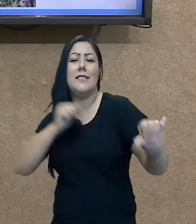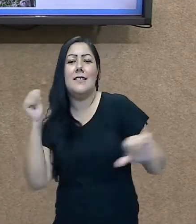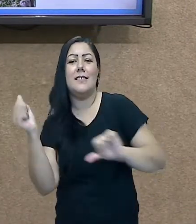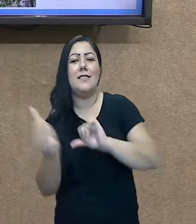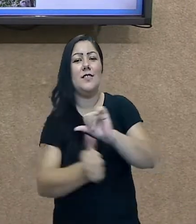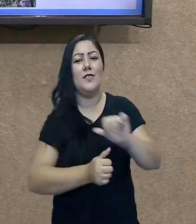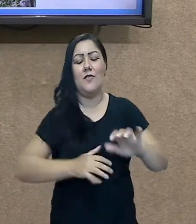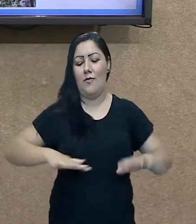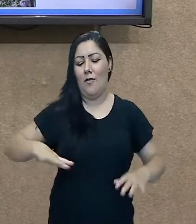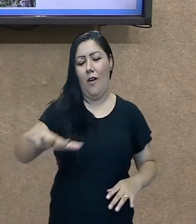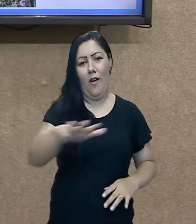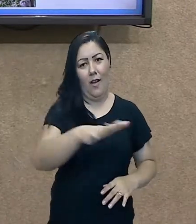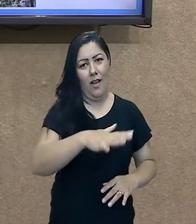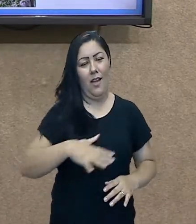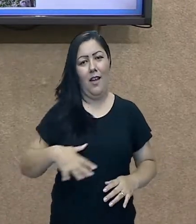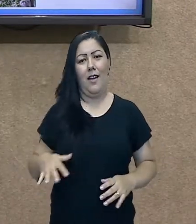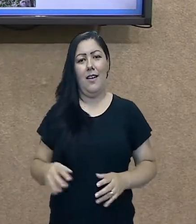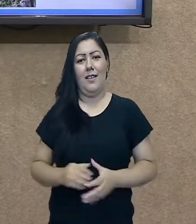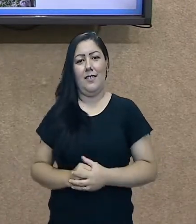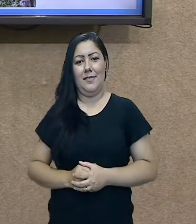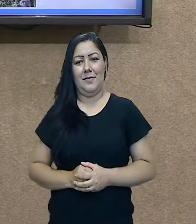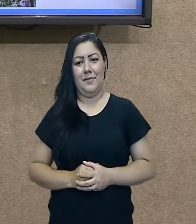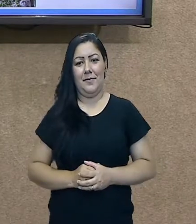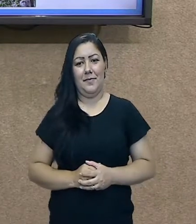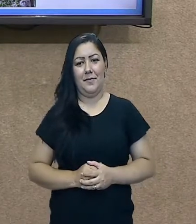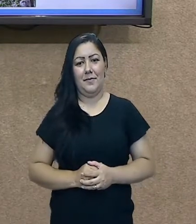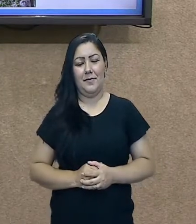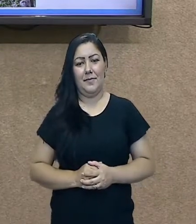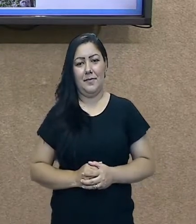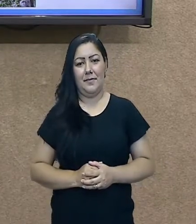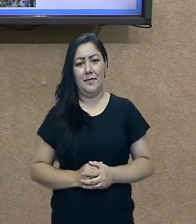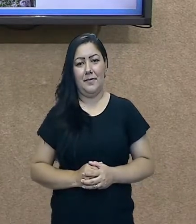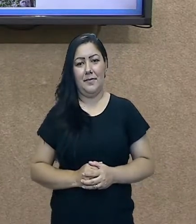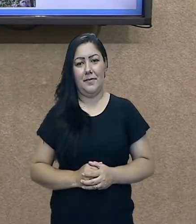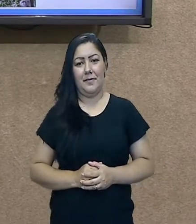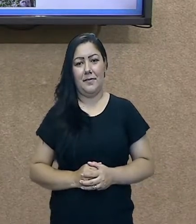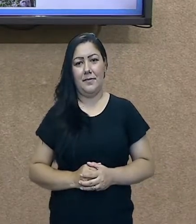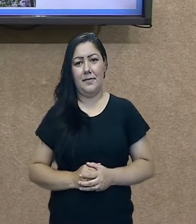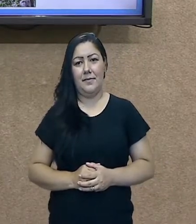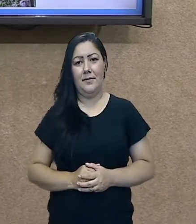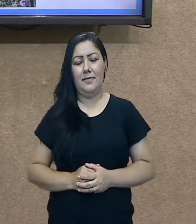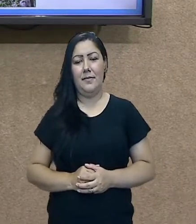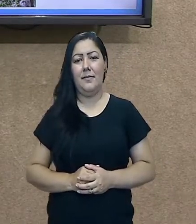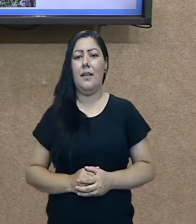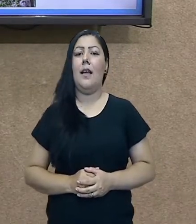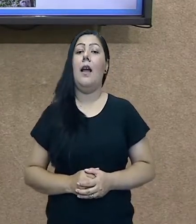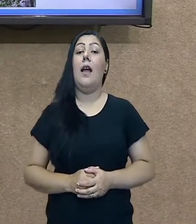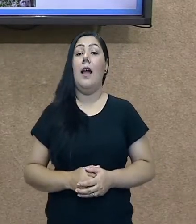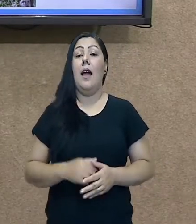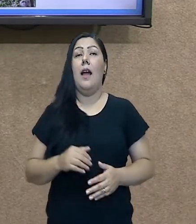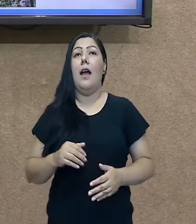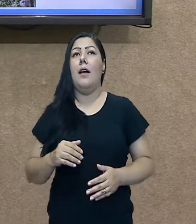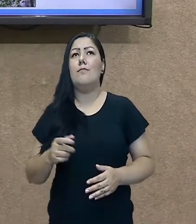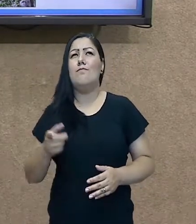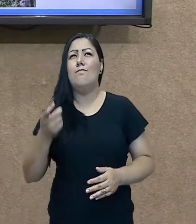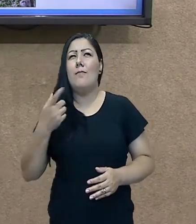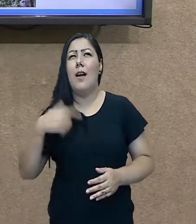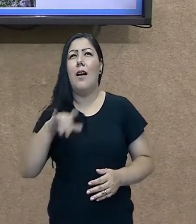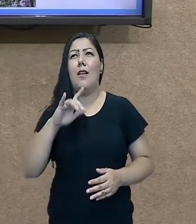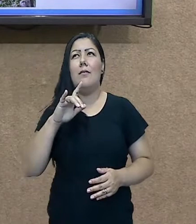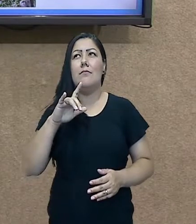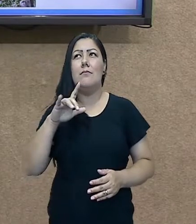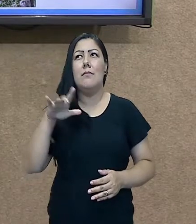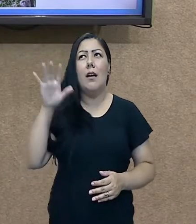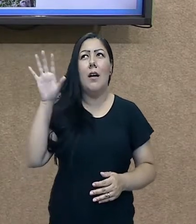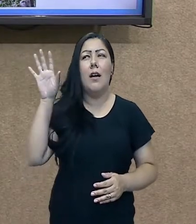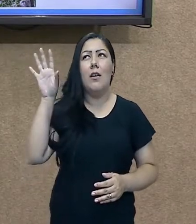E outra coisa que eu aprendi aqui. Nós costumamos a falar do Grand Canyon, você já deve ter ouvido falar,